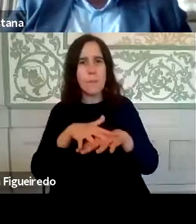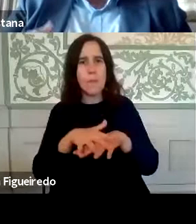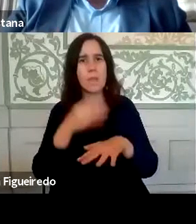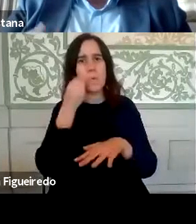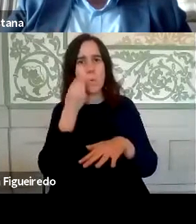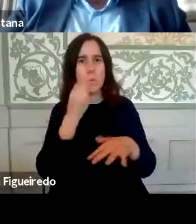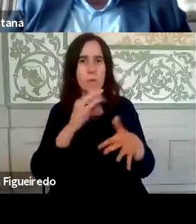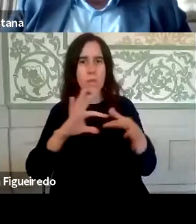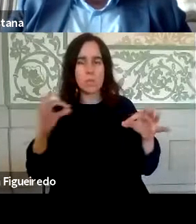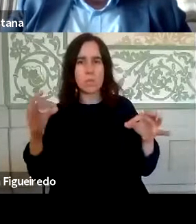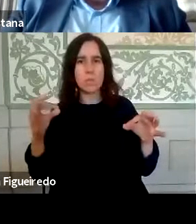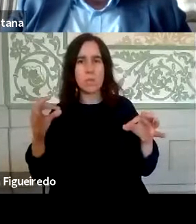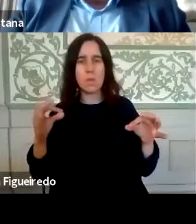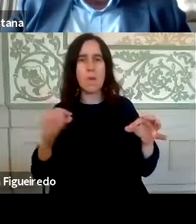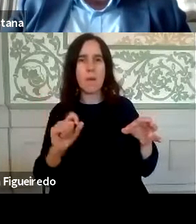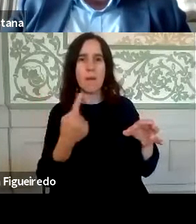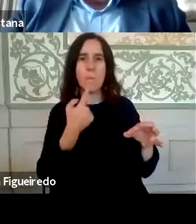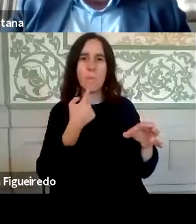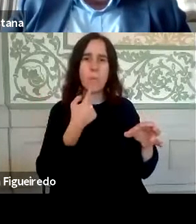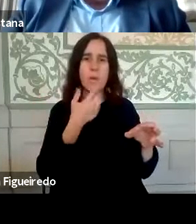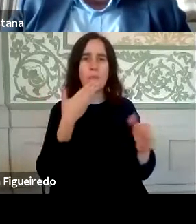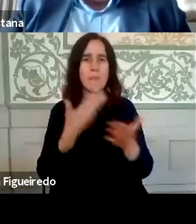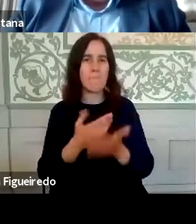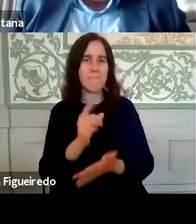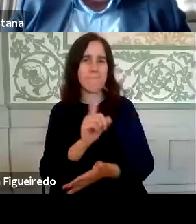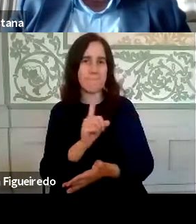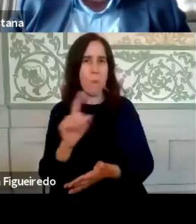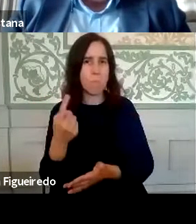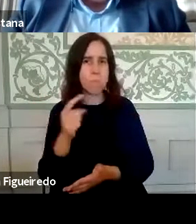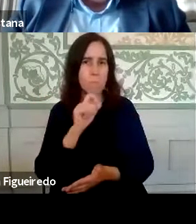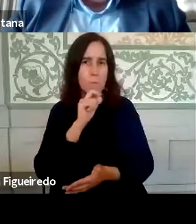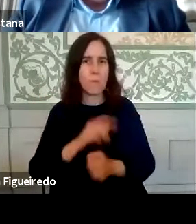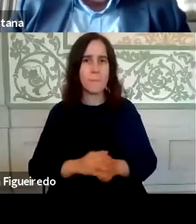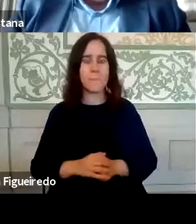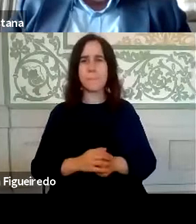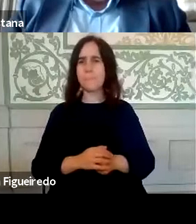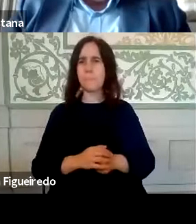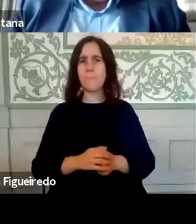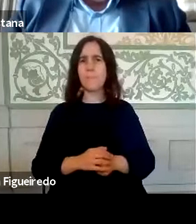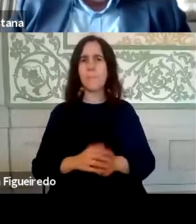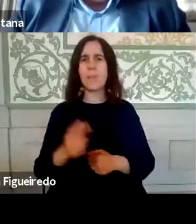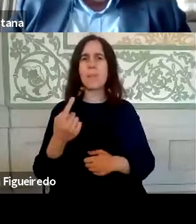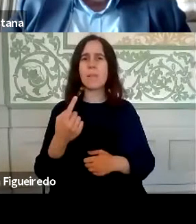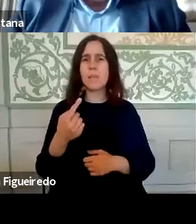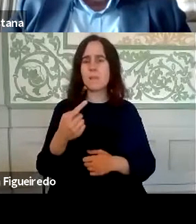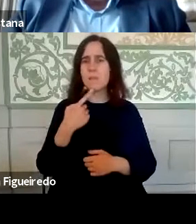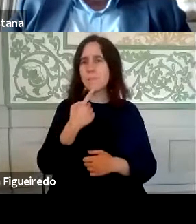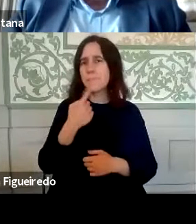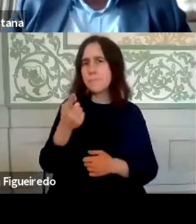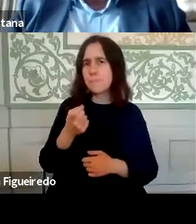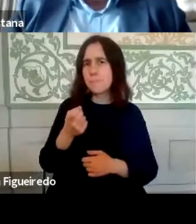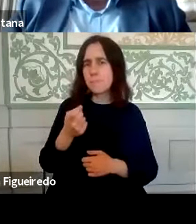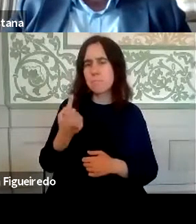articulação não são tão rápidos e tão eficientes como podem ser. Tem alguma indicação, enfim,